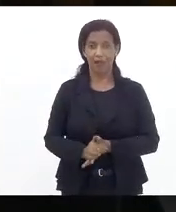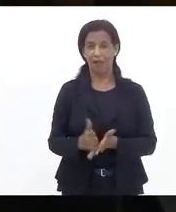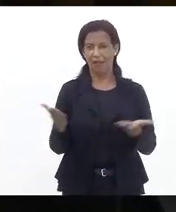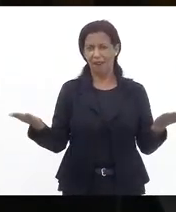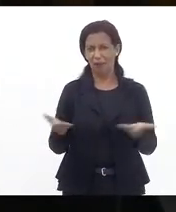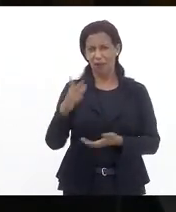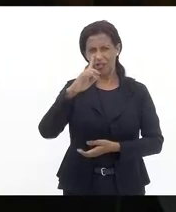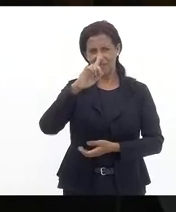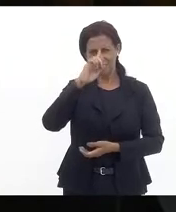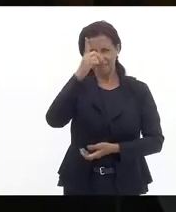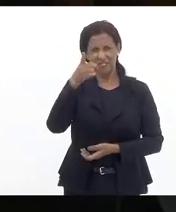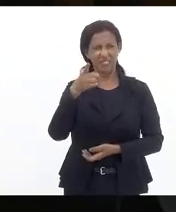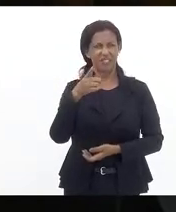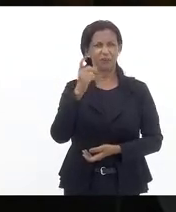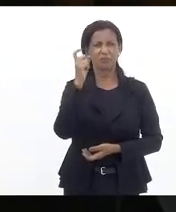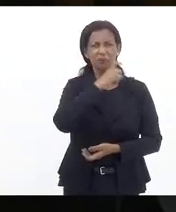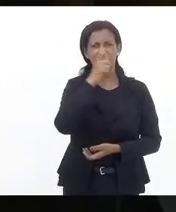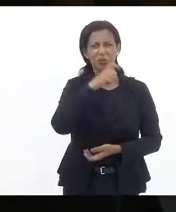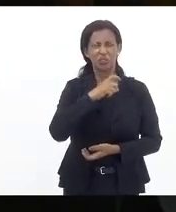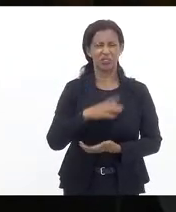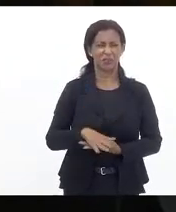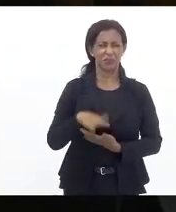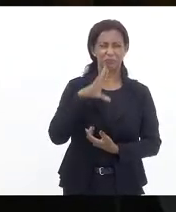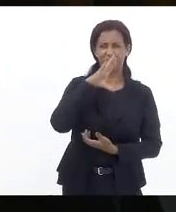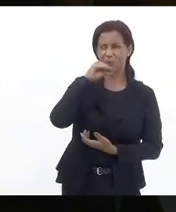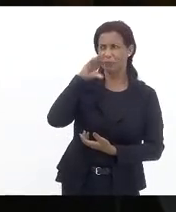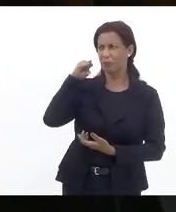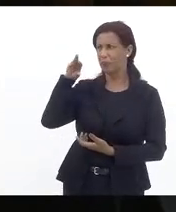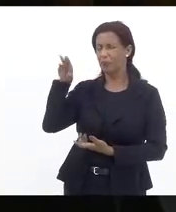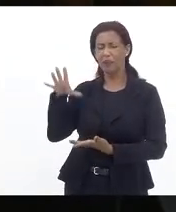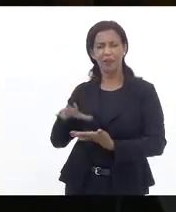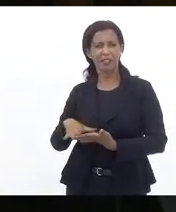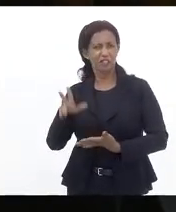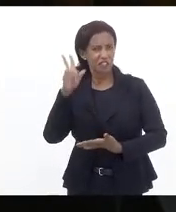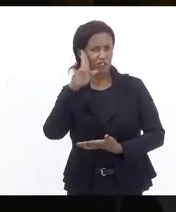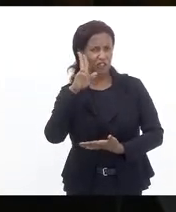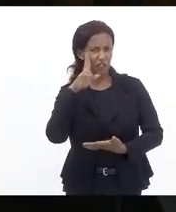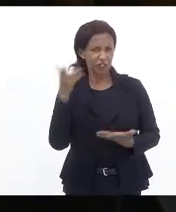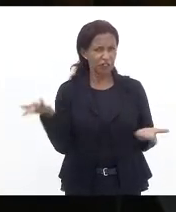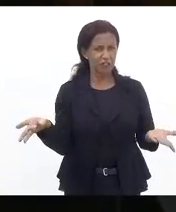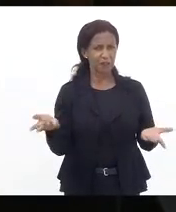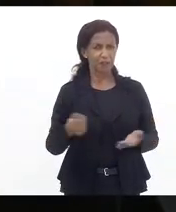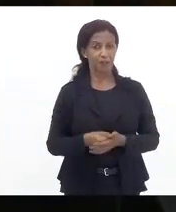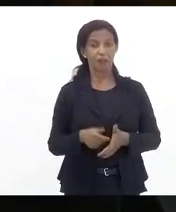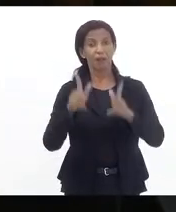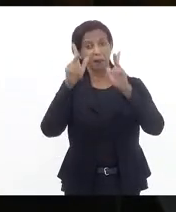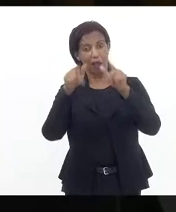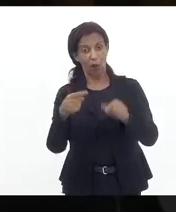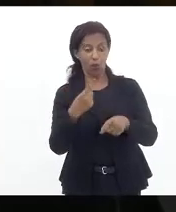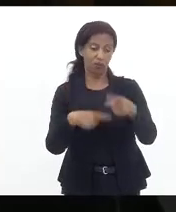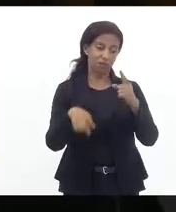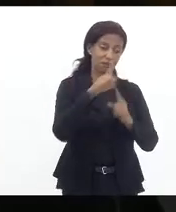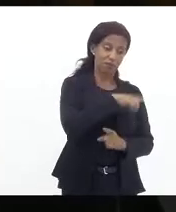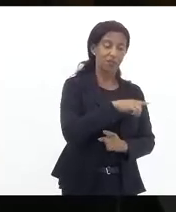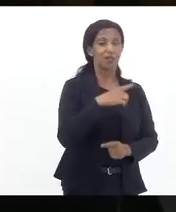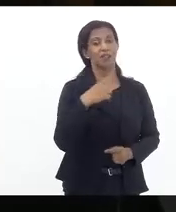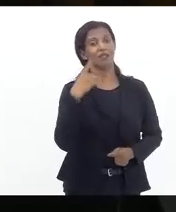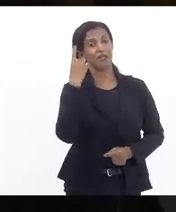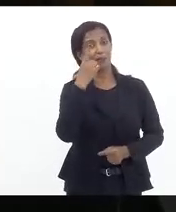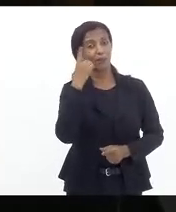inventando mentira mimimi historinha para boi dormir a mesma coisa fez a outra deputada dizendo que